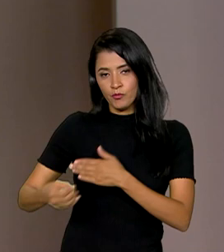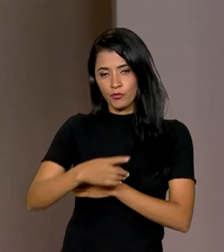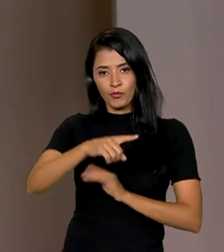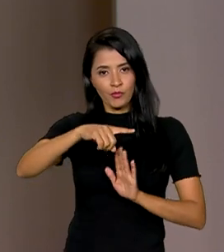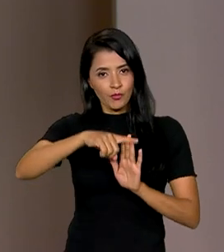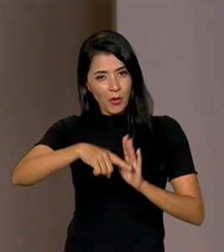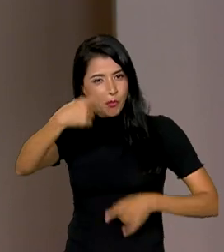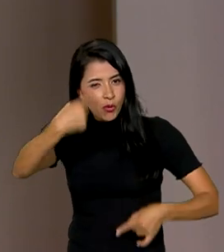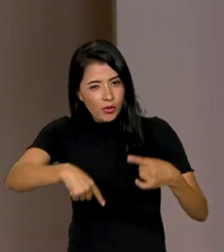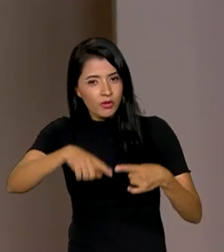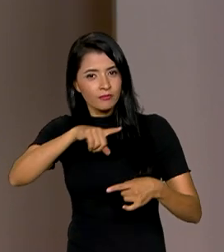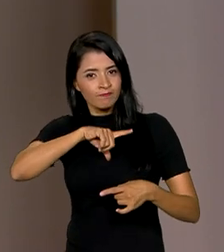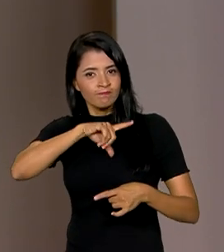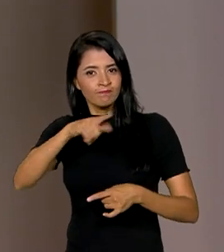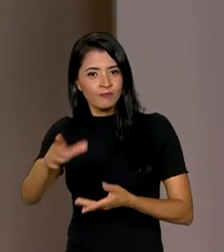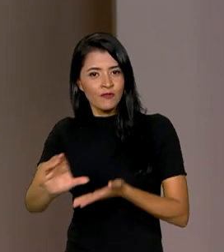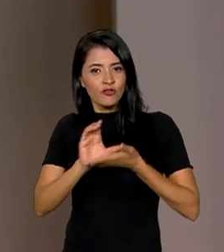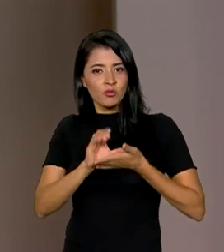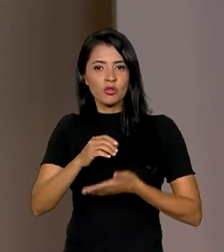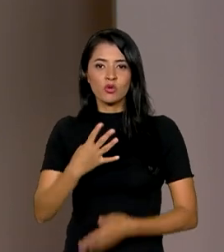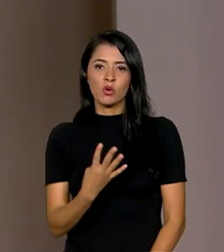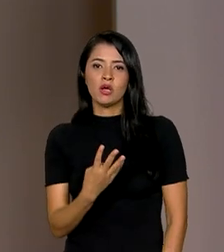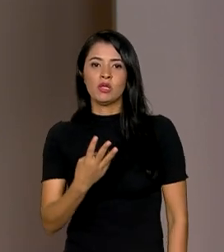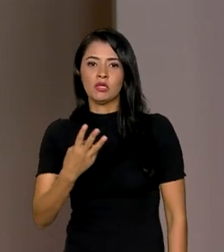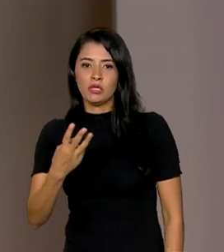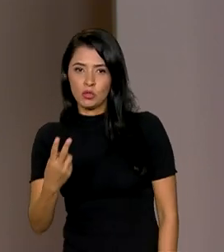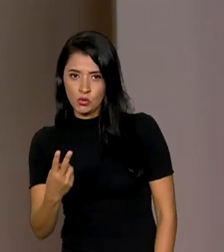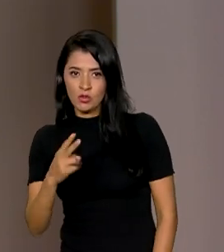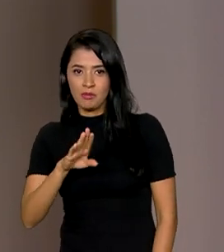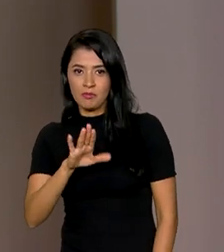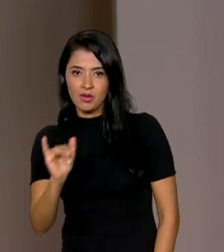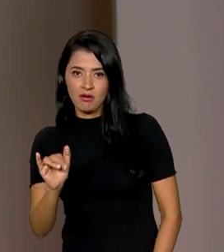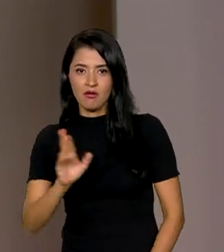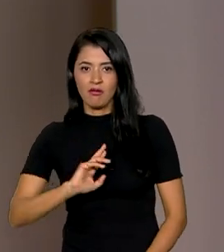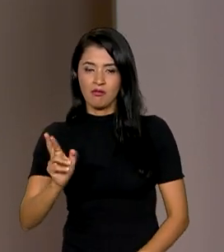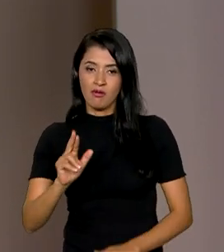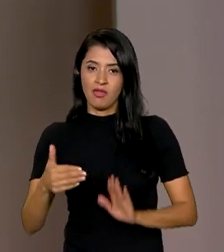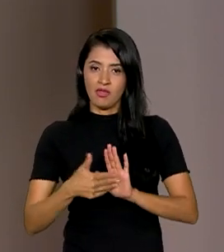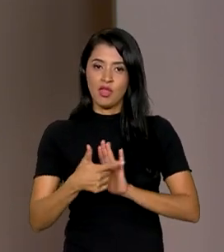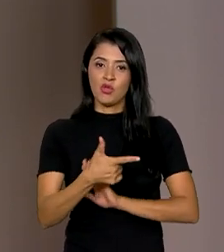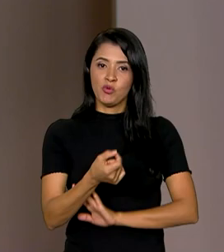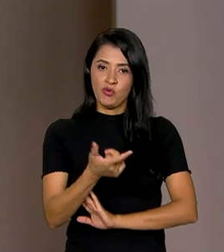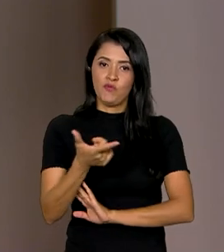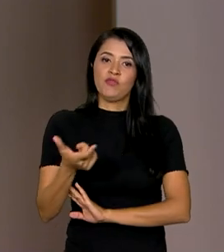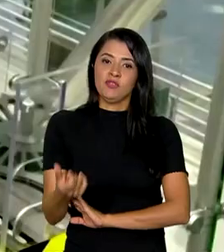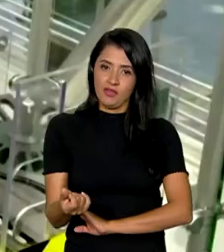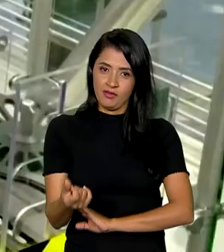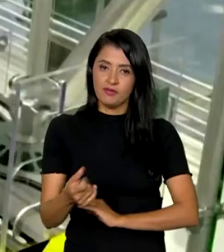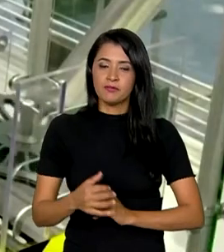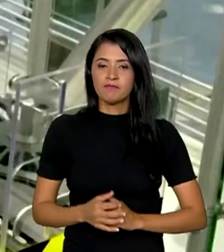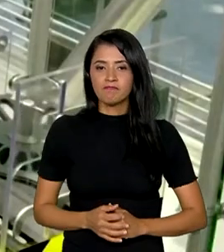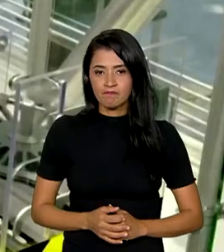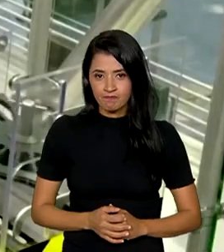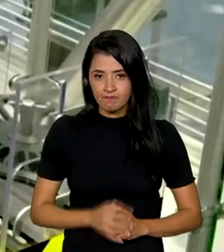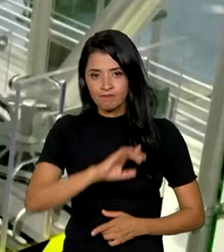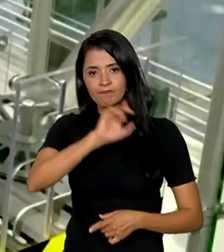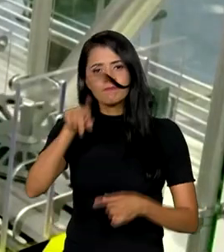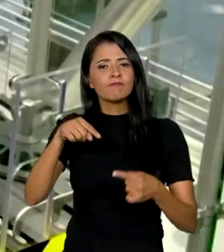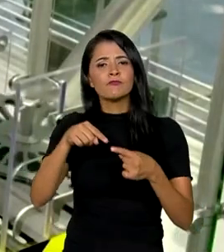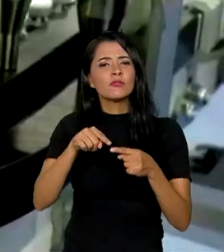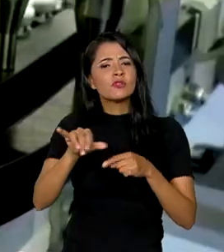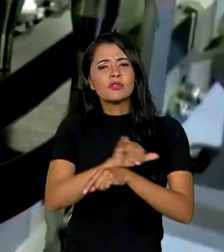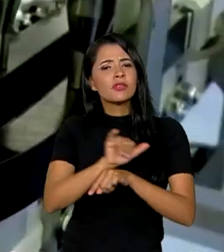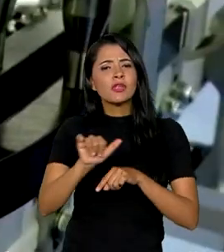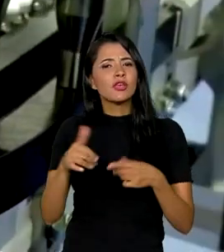pública vai contar com investimento de 42 bilhões de reais até 2026. O objetivo da